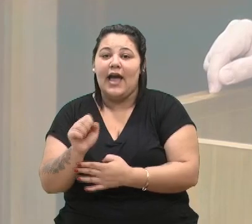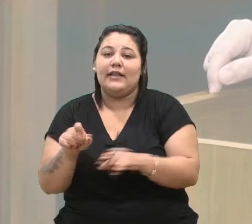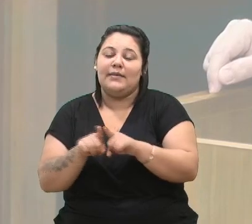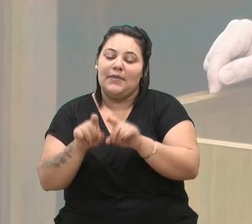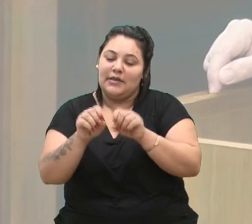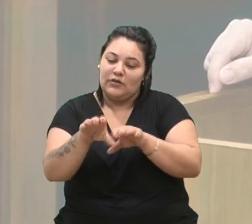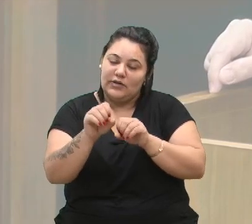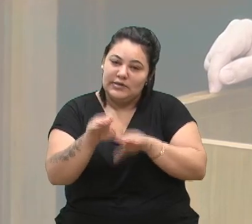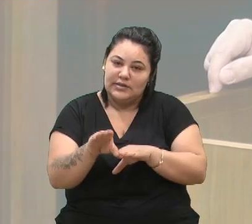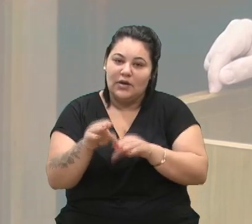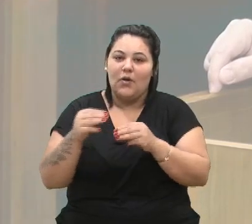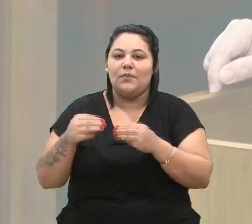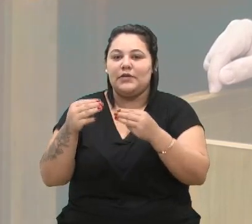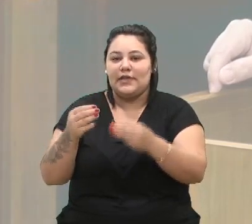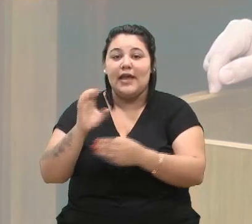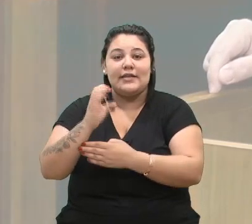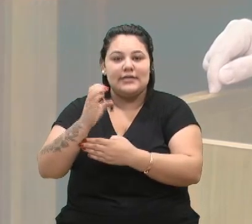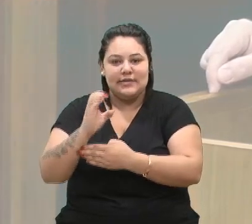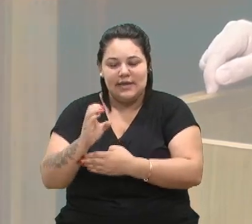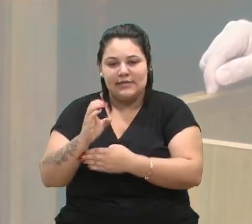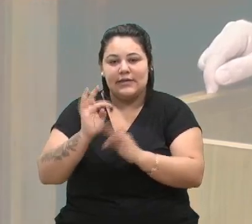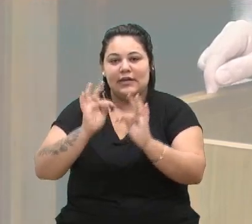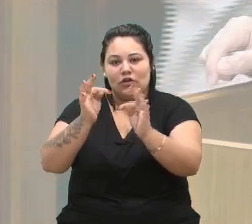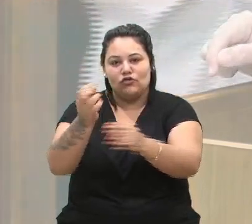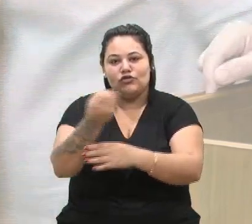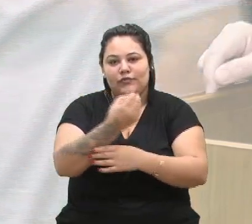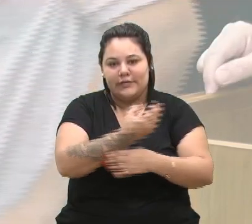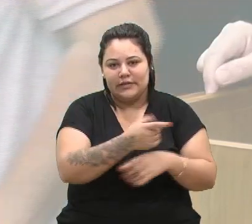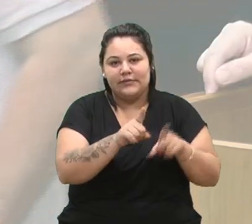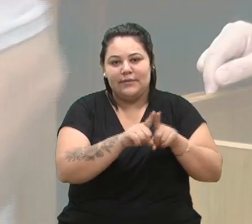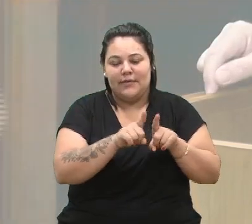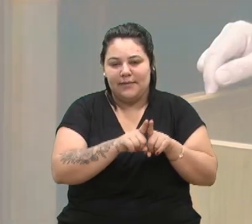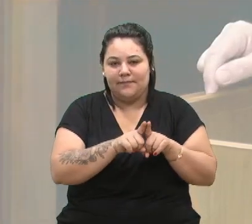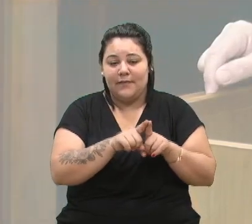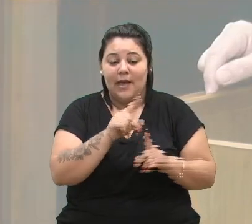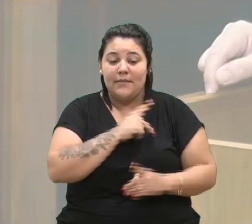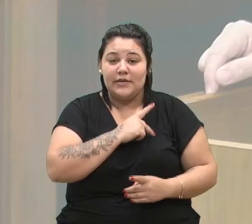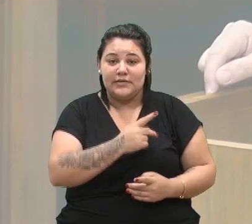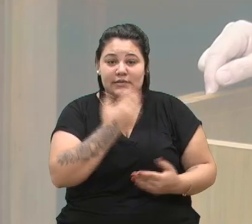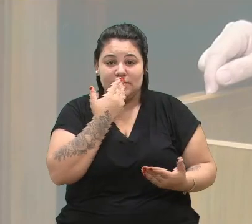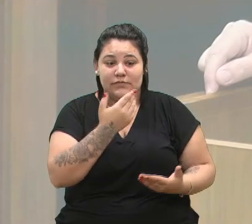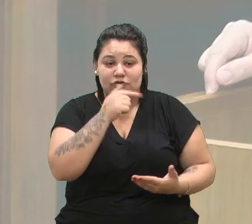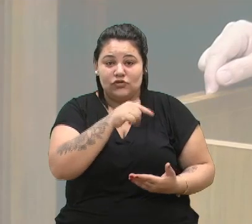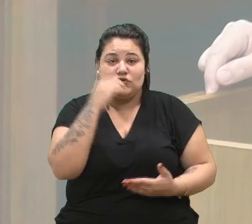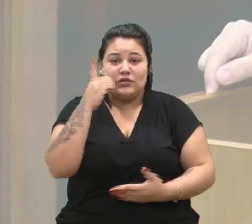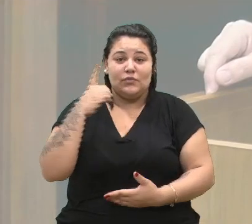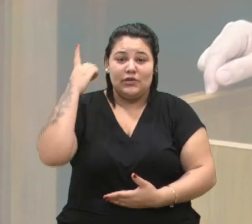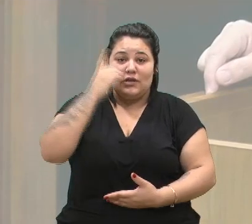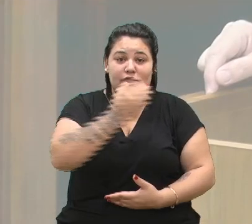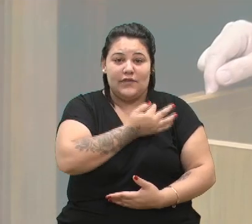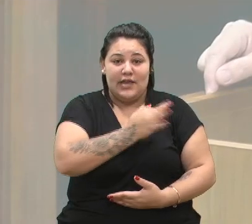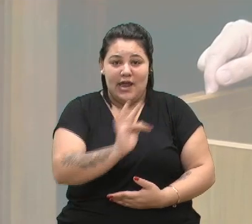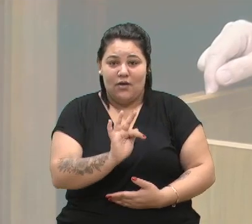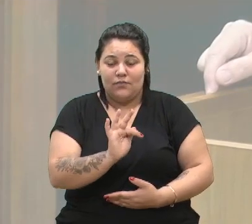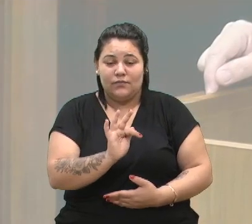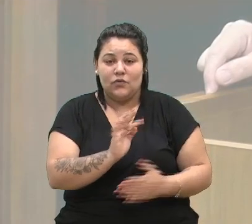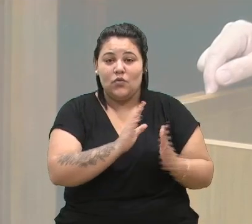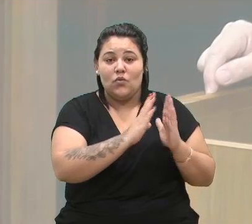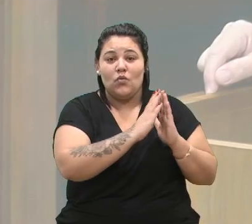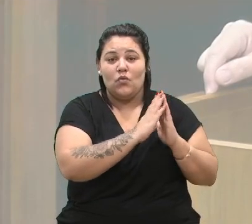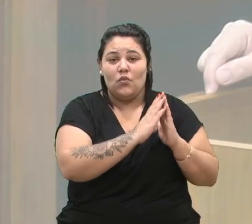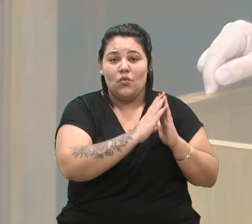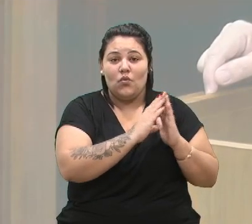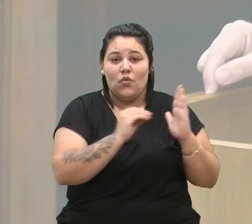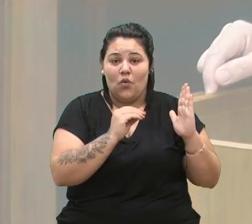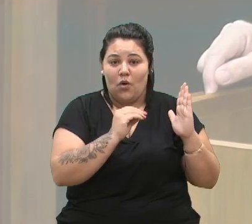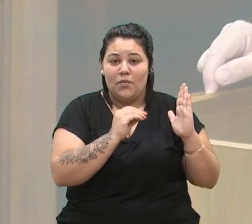Educação, ao Ministério da Ciência, Tecnologia e Inovação, à Presidência da Câmara dos Deputados Federais, com cópia para os deputados